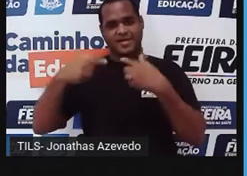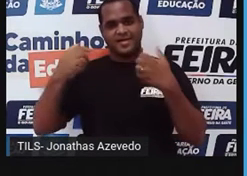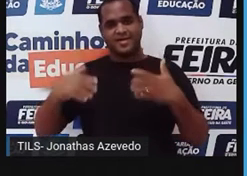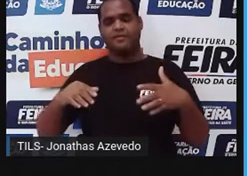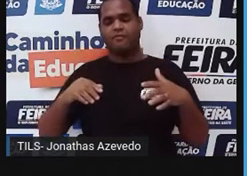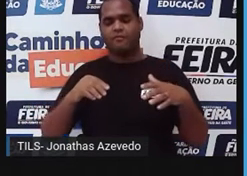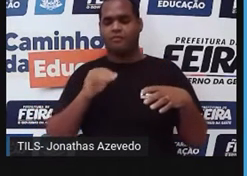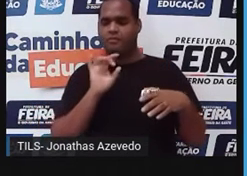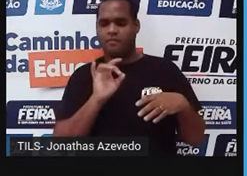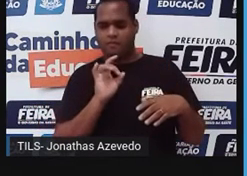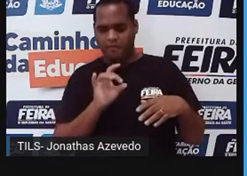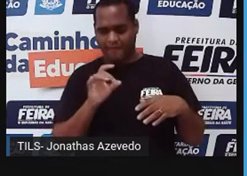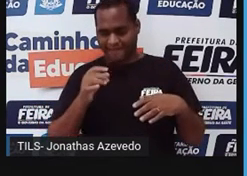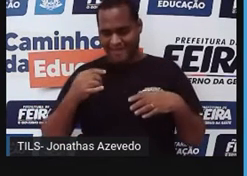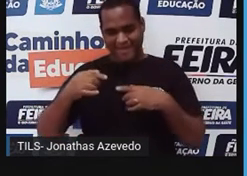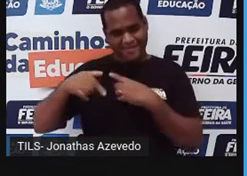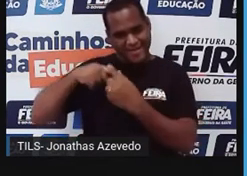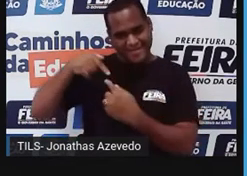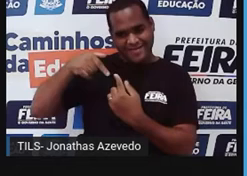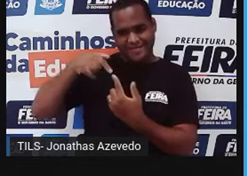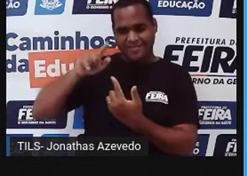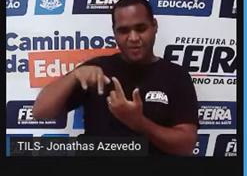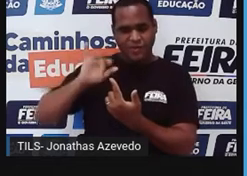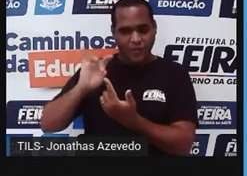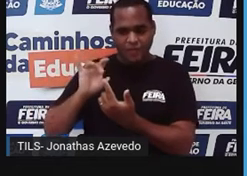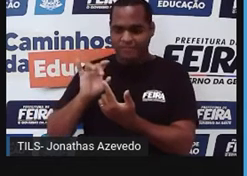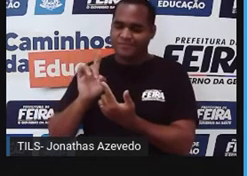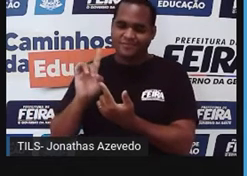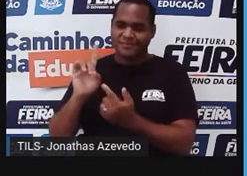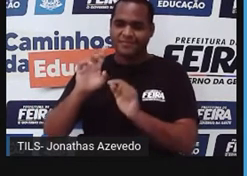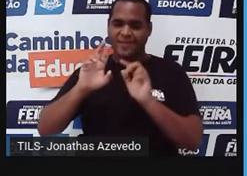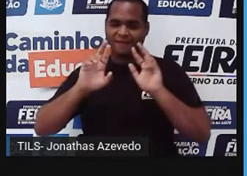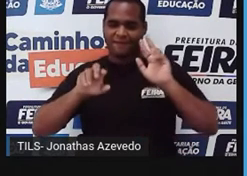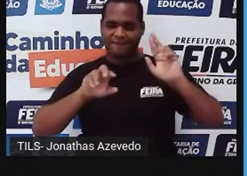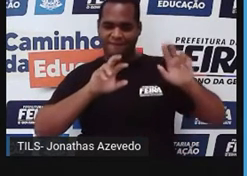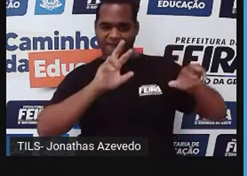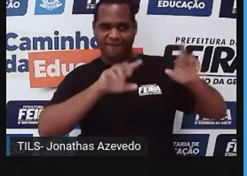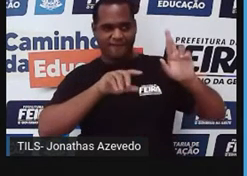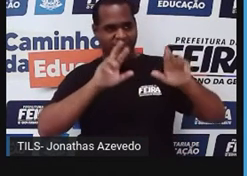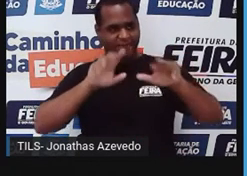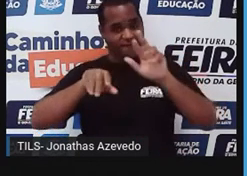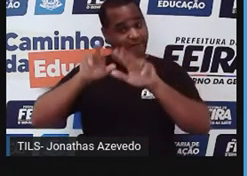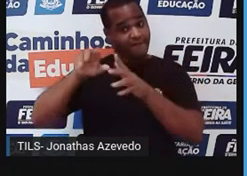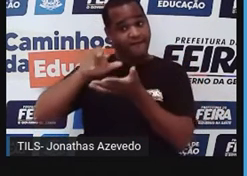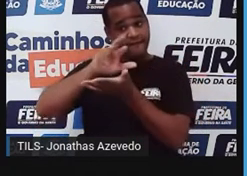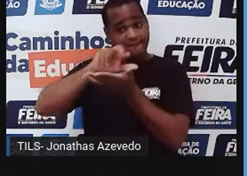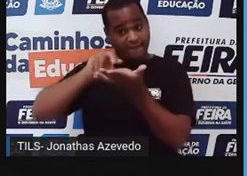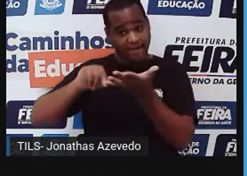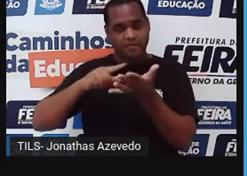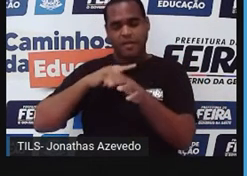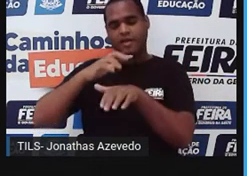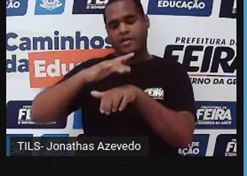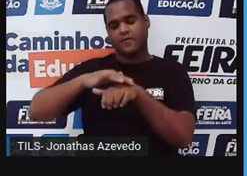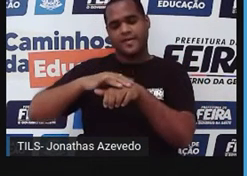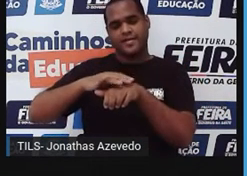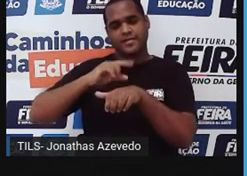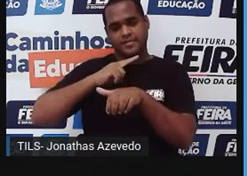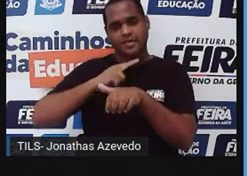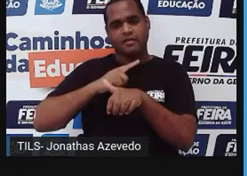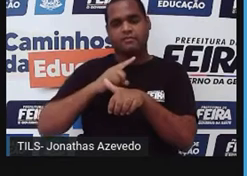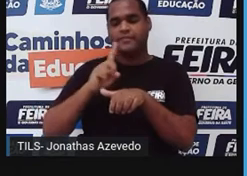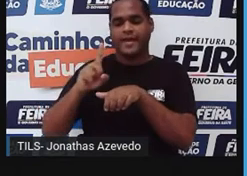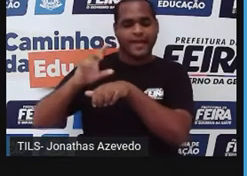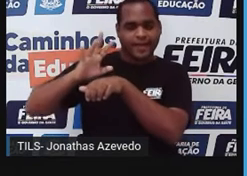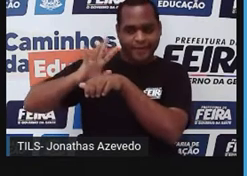não é só um gene que é afetado, vários genes podem ser afetados e vai resultar nessa doença. E além disso,